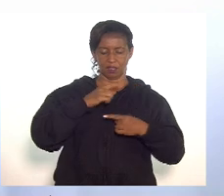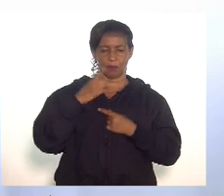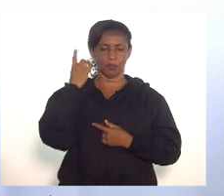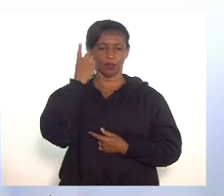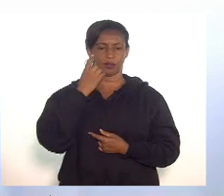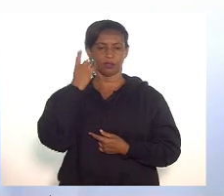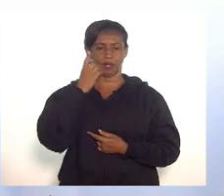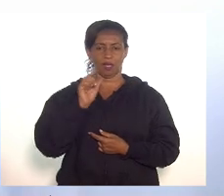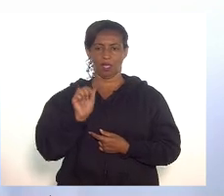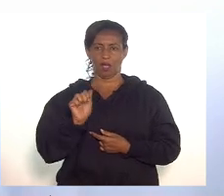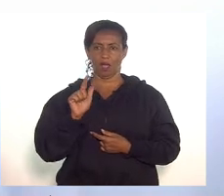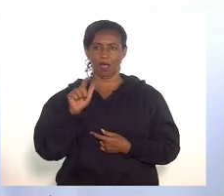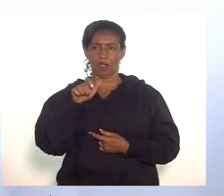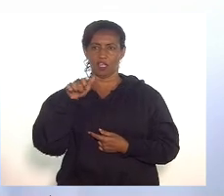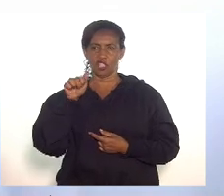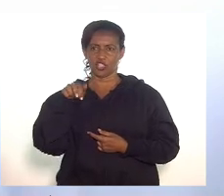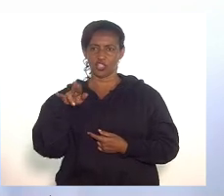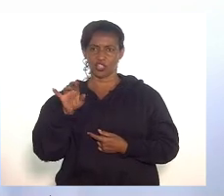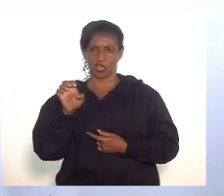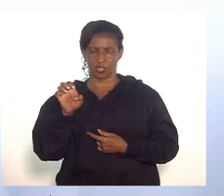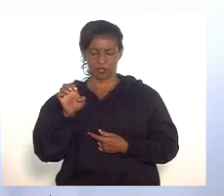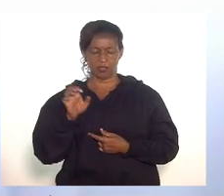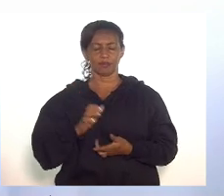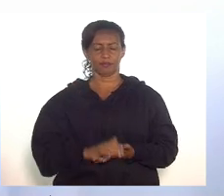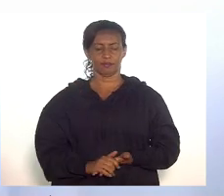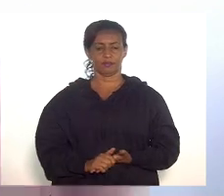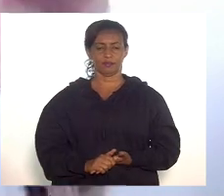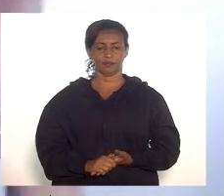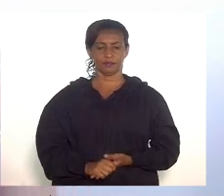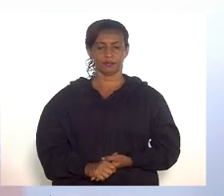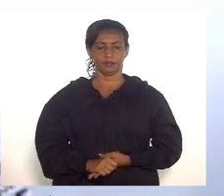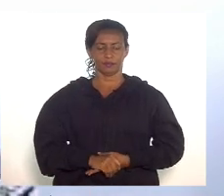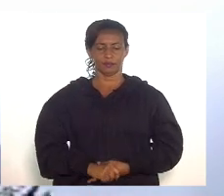deputado Alexandre Quinoploch para a declaração de voto.